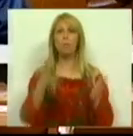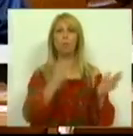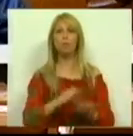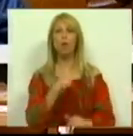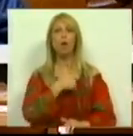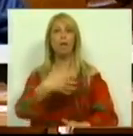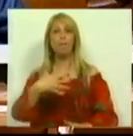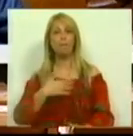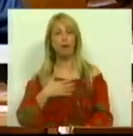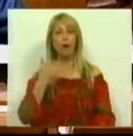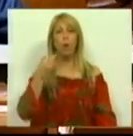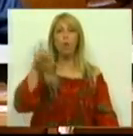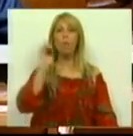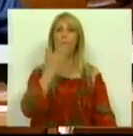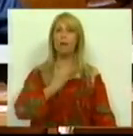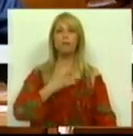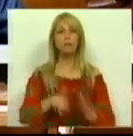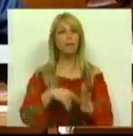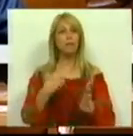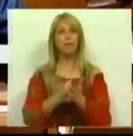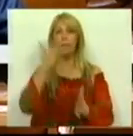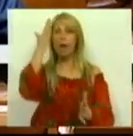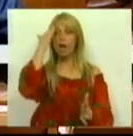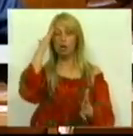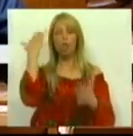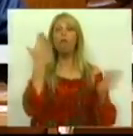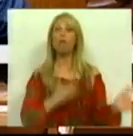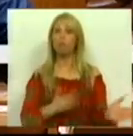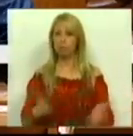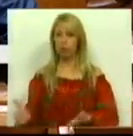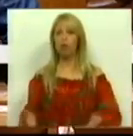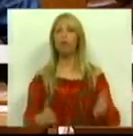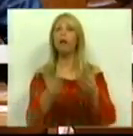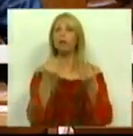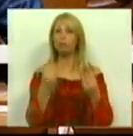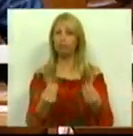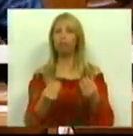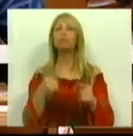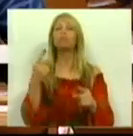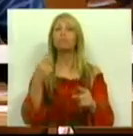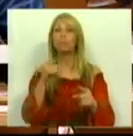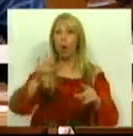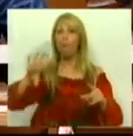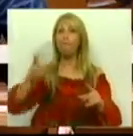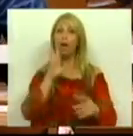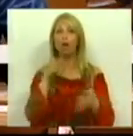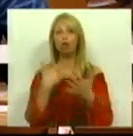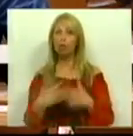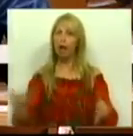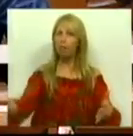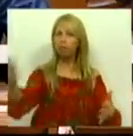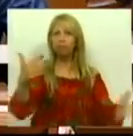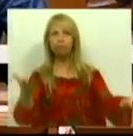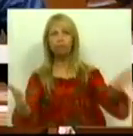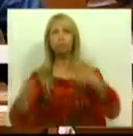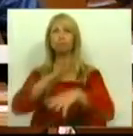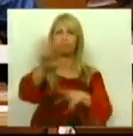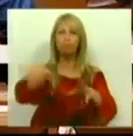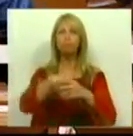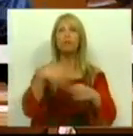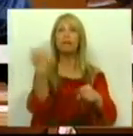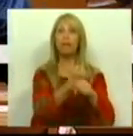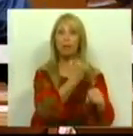O PSD sempre entendeu que é estratégico para o nosso país mobilizar trabalhadores e empresários para o pleno